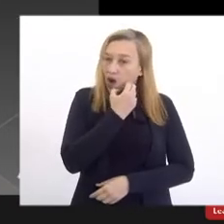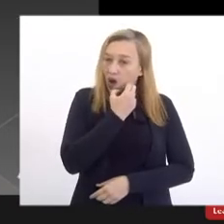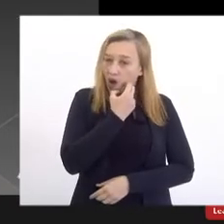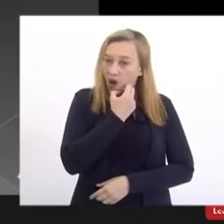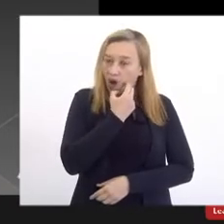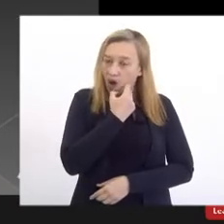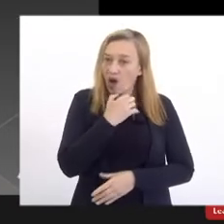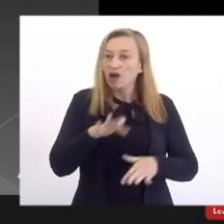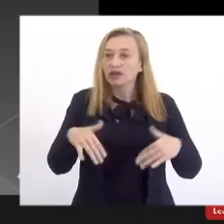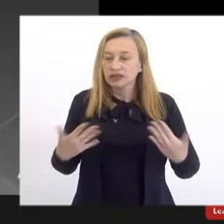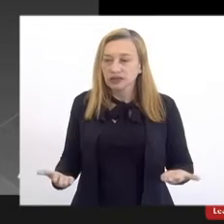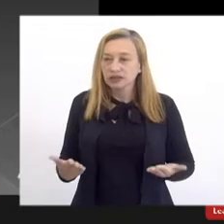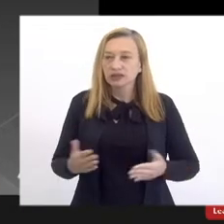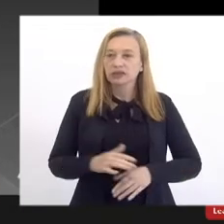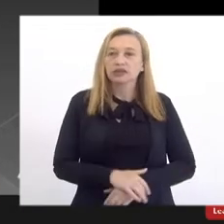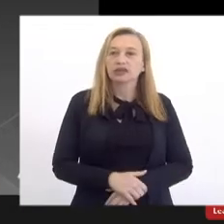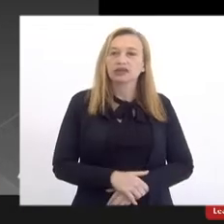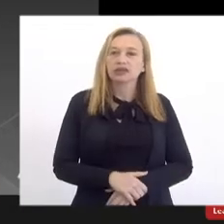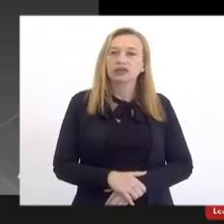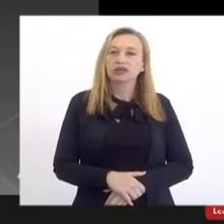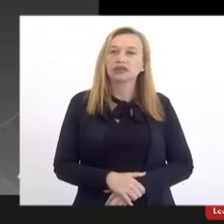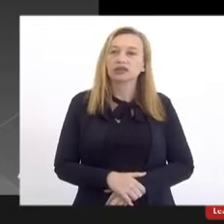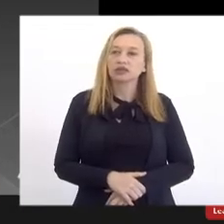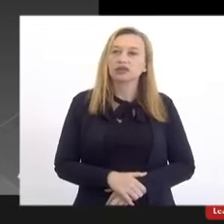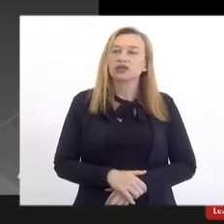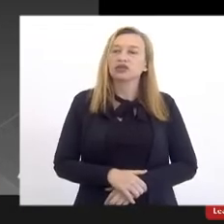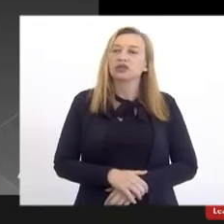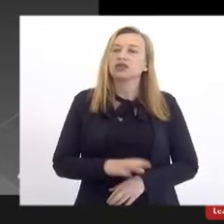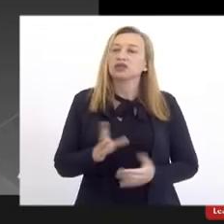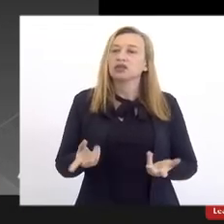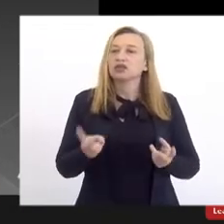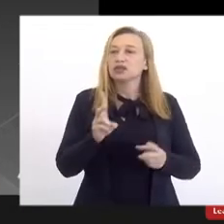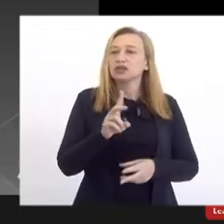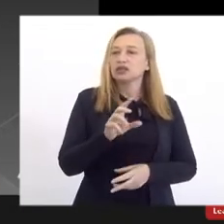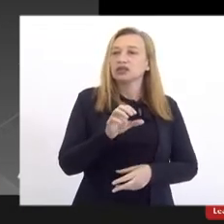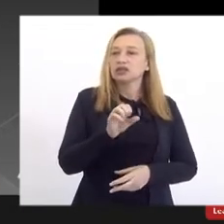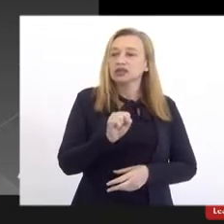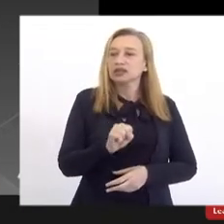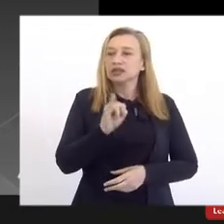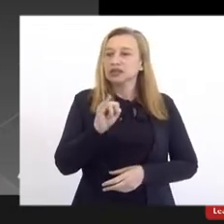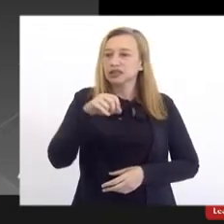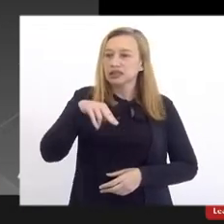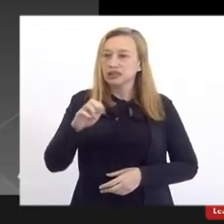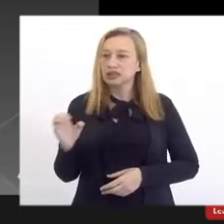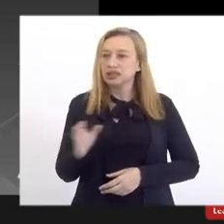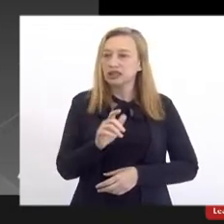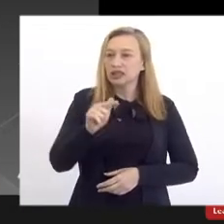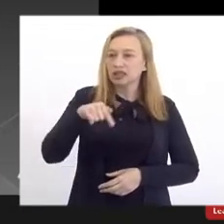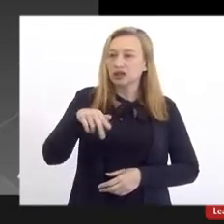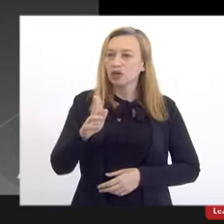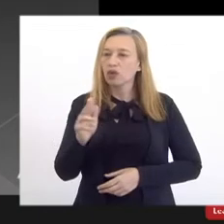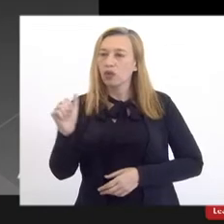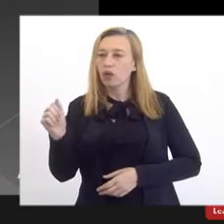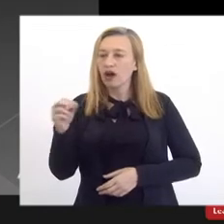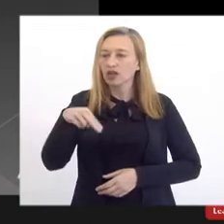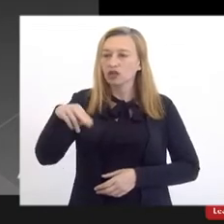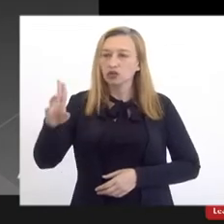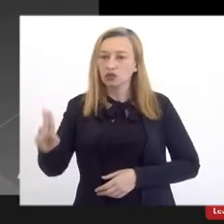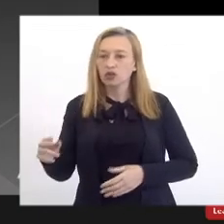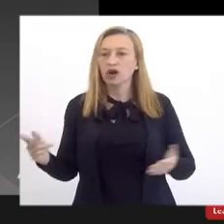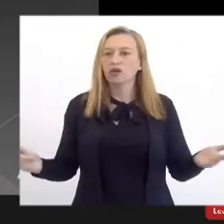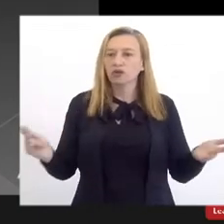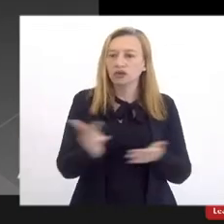Então, como condição sine qua non para esse projeto ocorrer, tornar realidade,